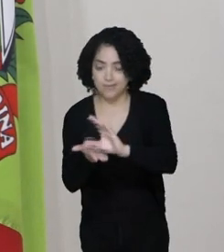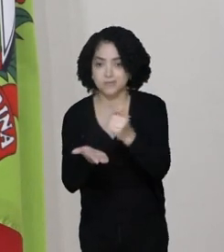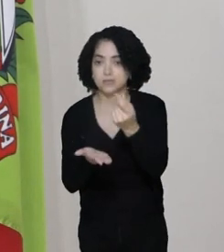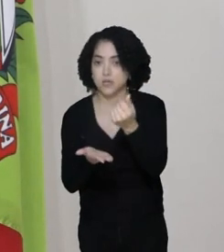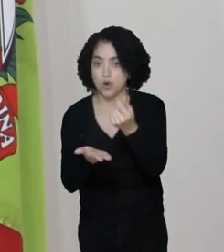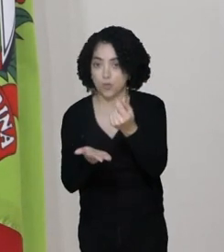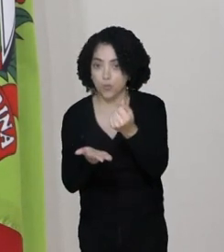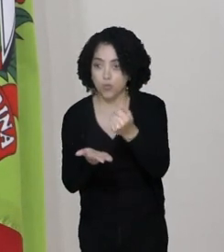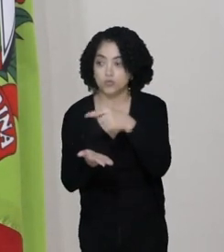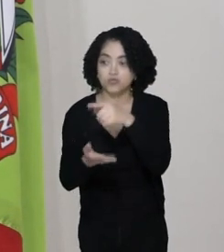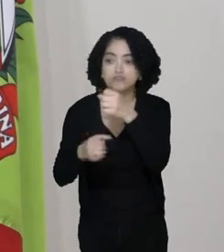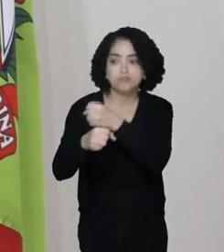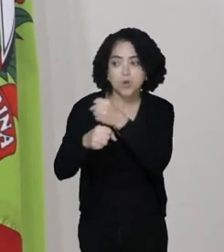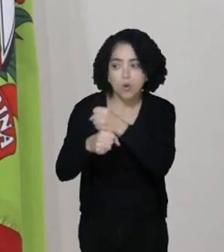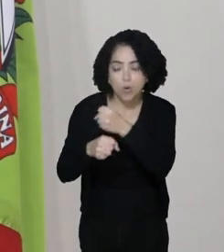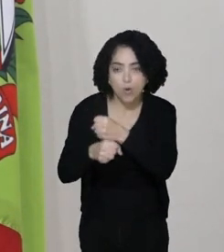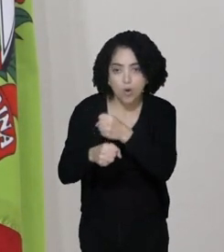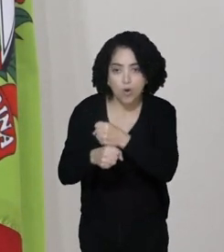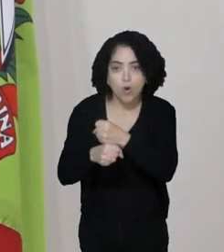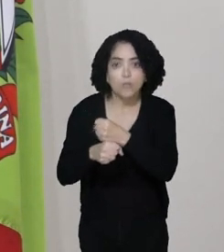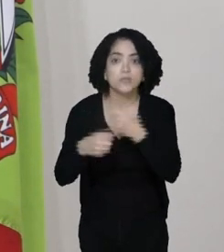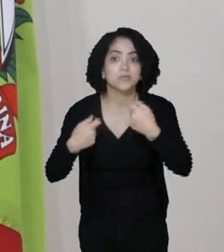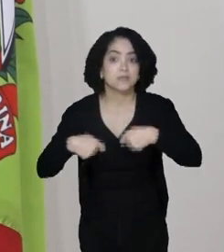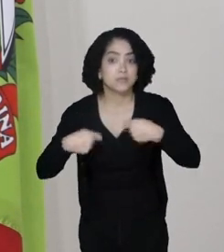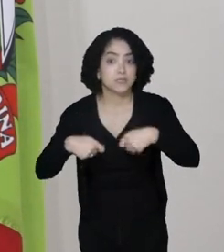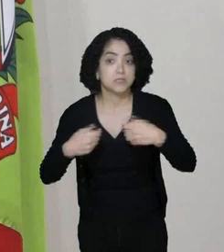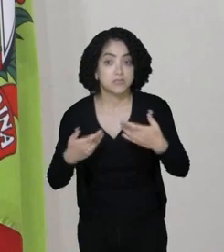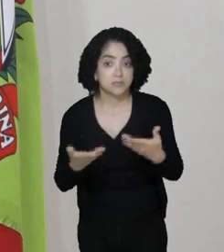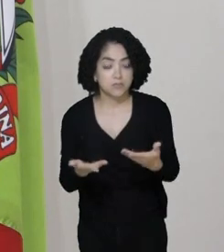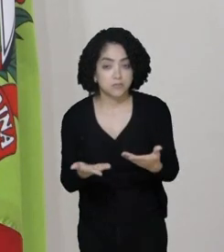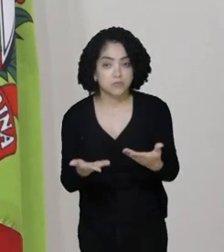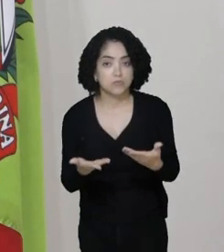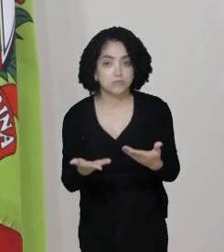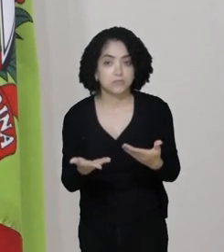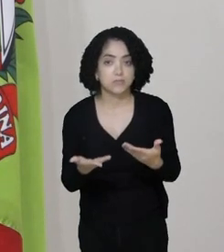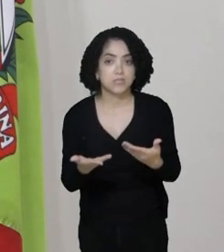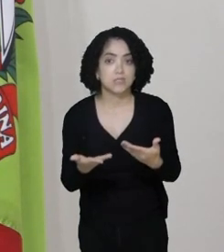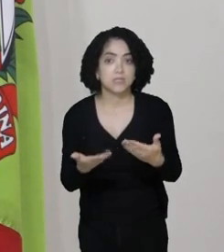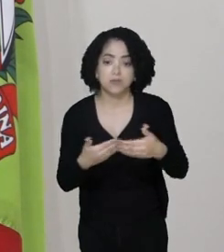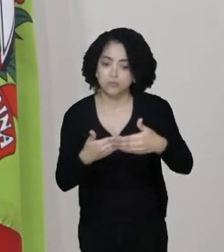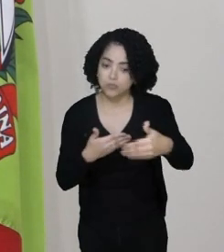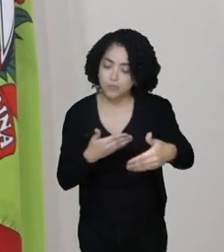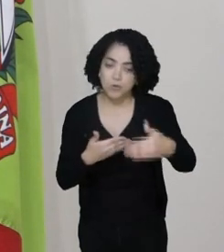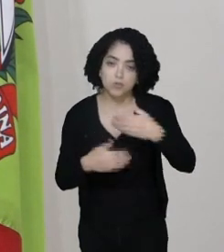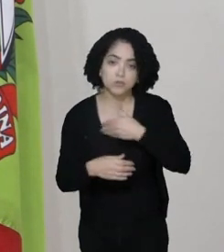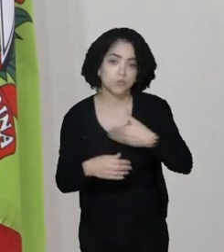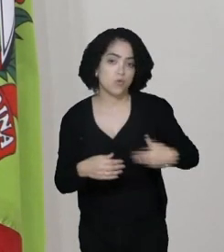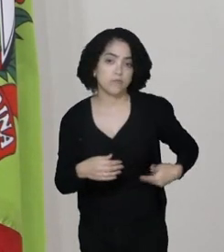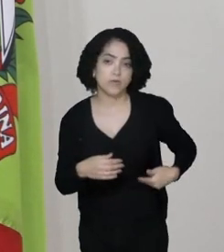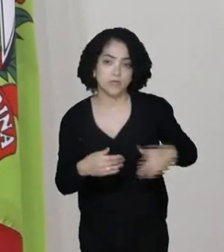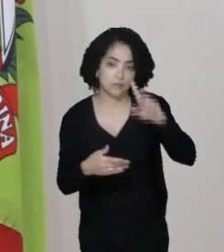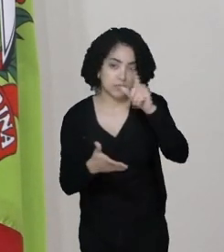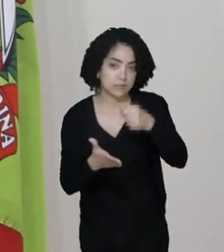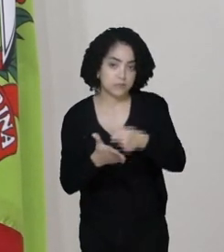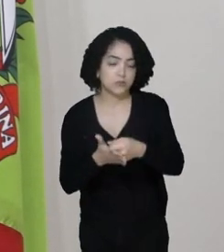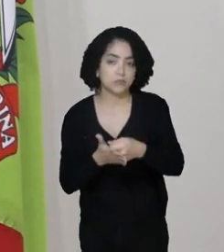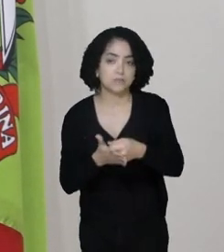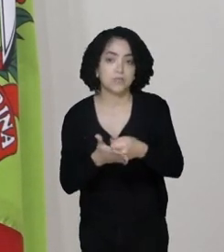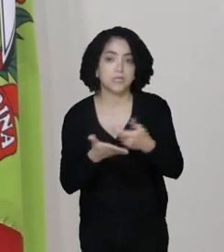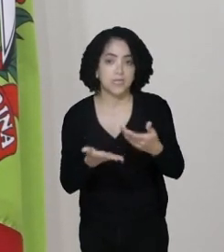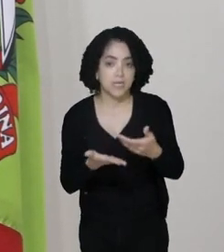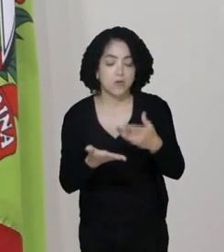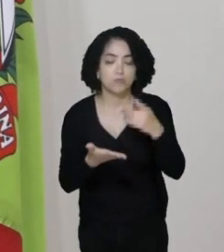em uma obra de mobilidade que nesse momento está precisando? Então isso tem que ficar para o próximo governo. E, deputado Ismael, eu